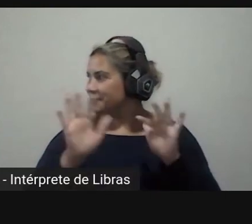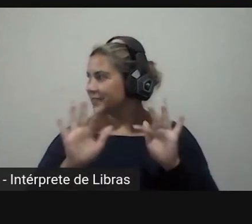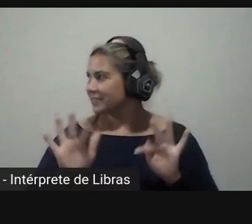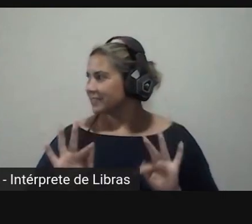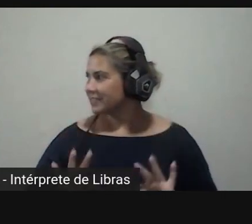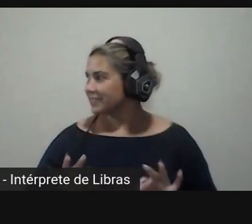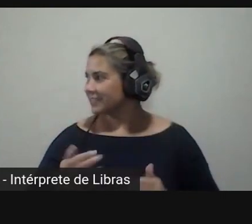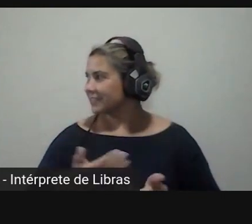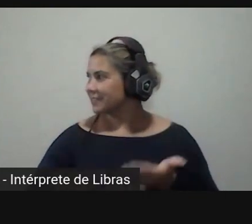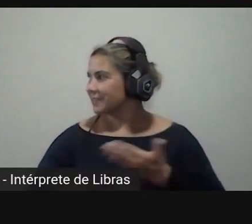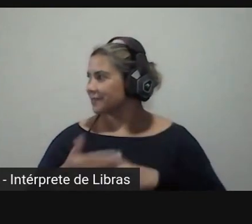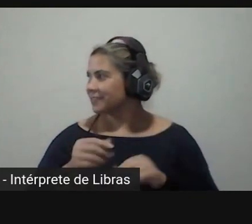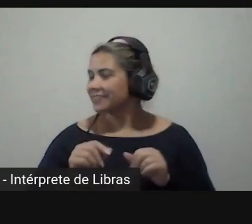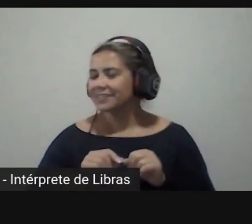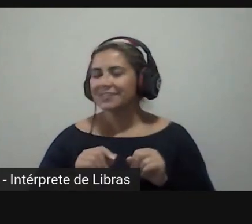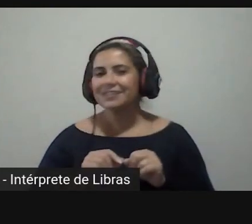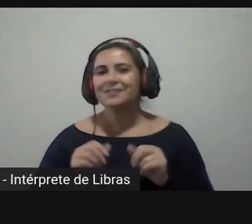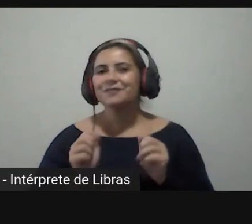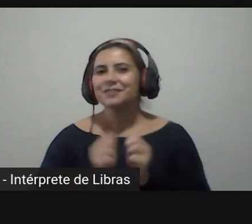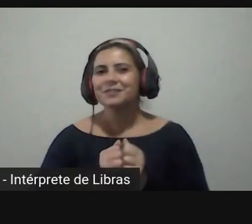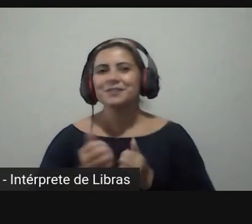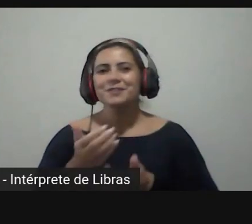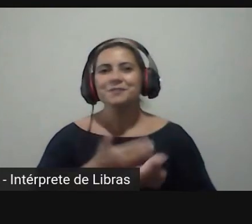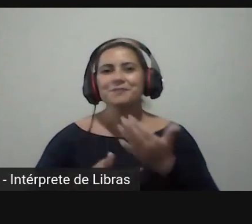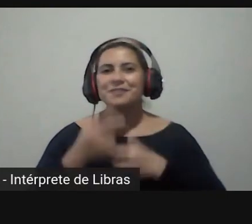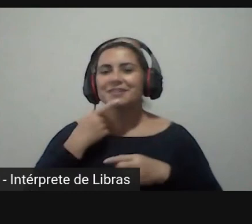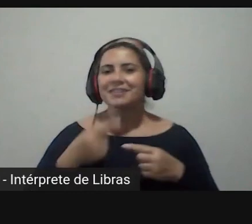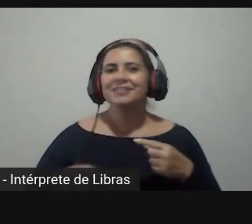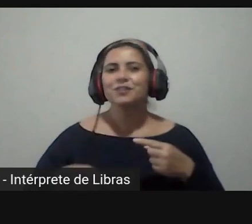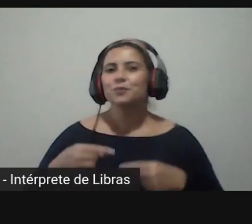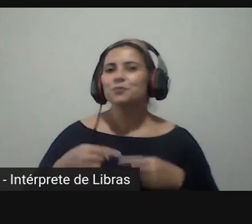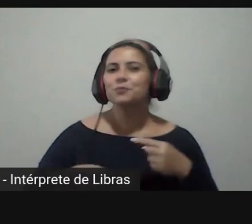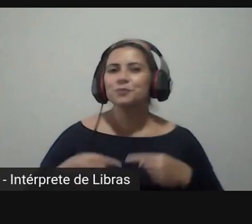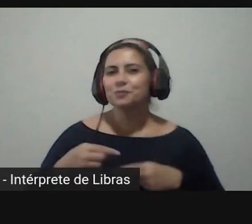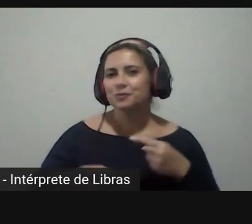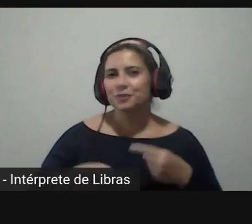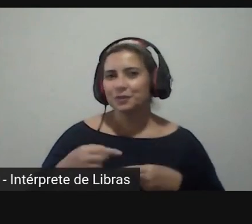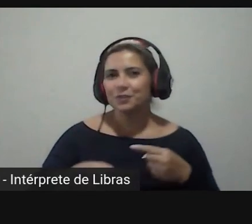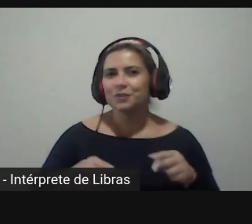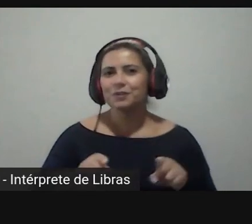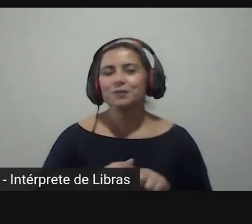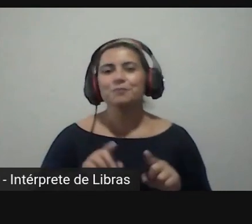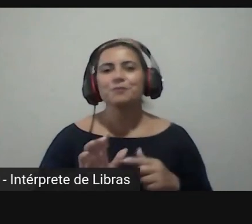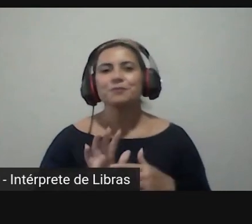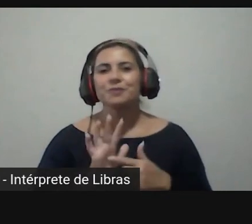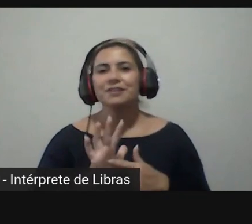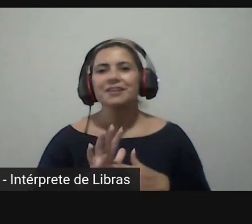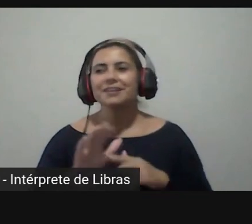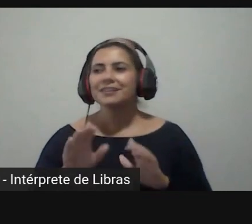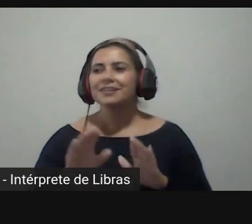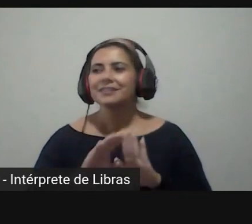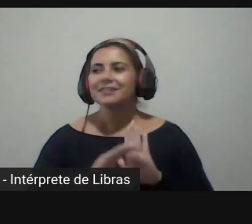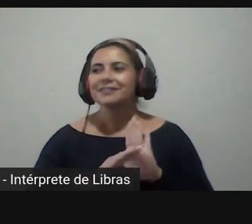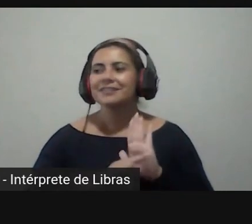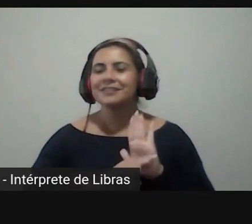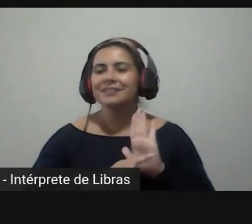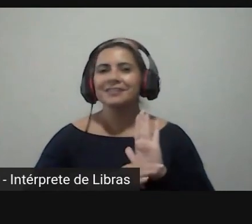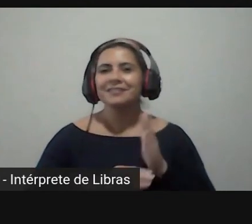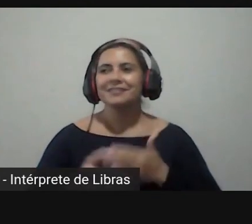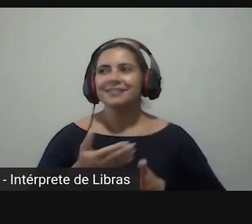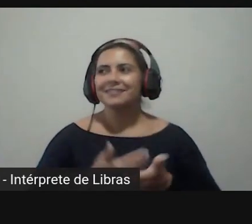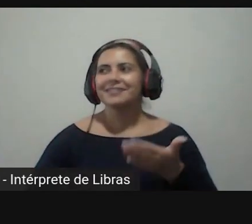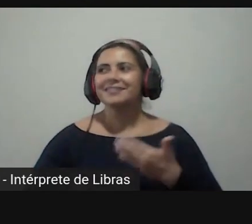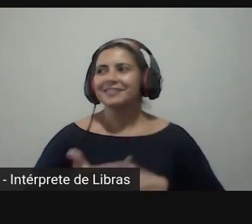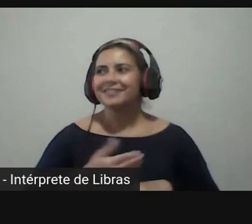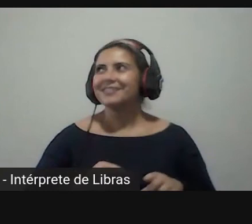em fazer parte de uma sessão de discussão em que se estabelece com tanta clareza que a